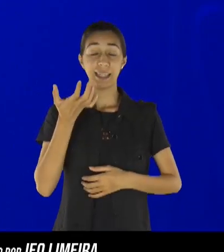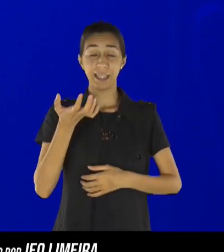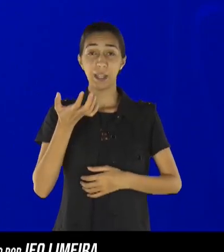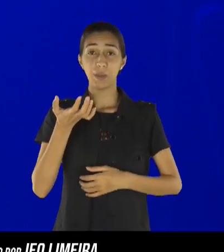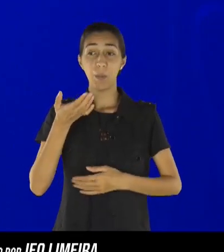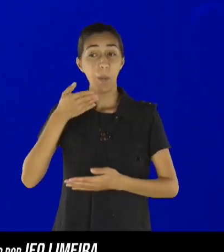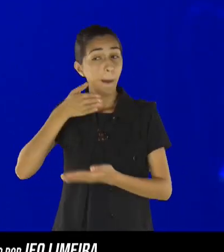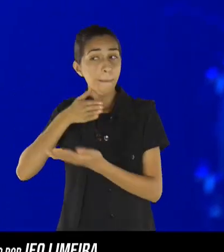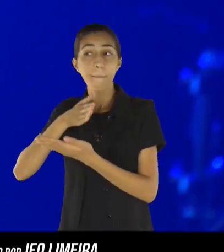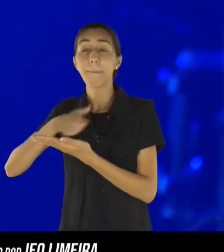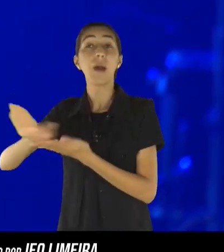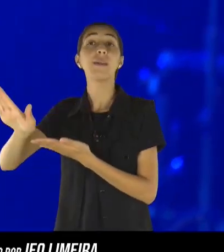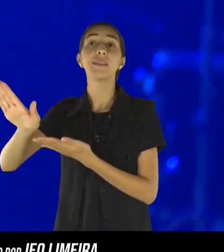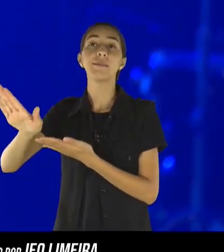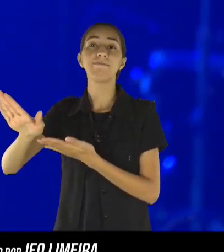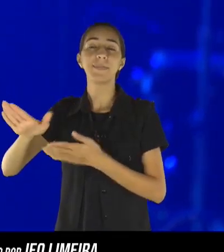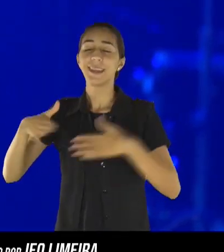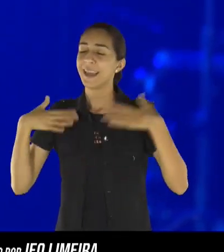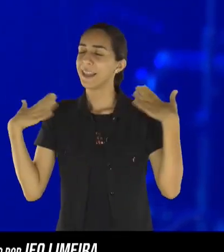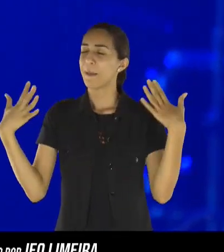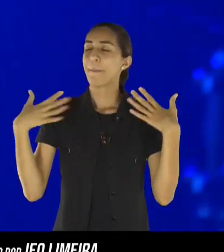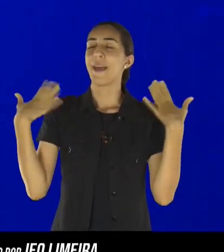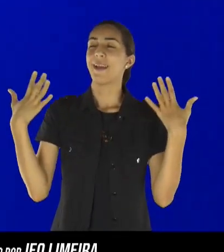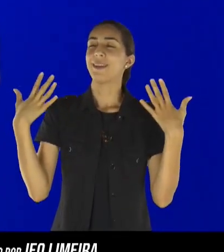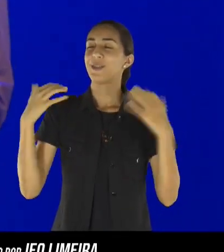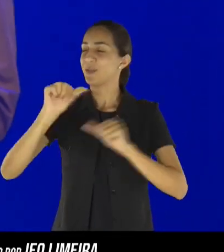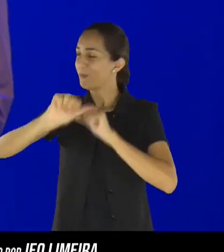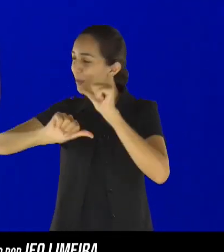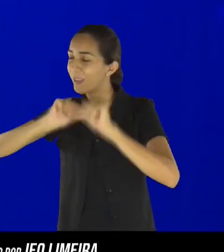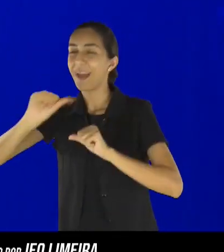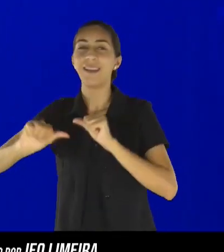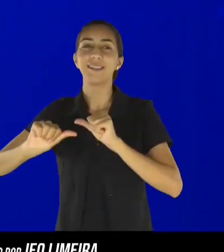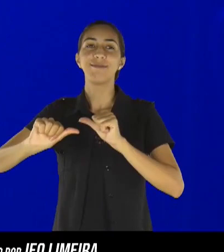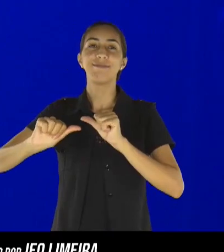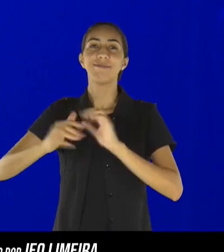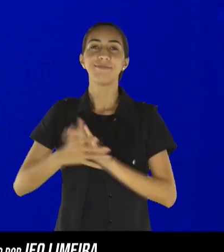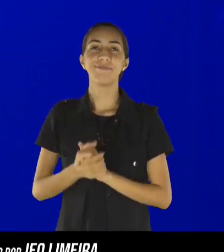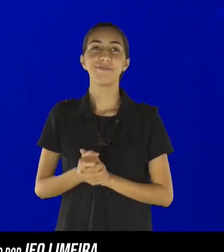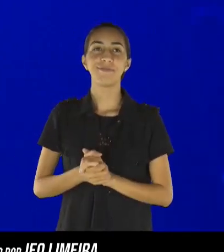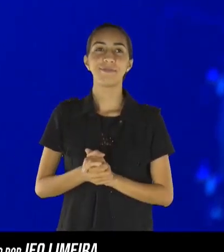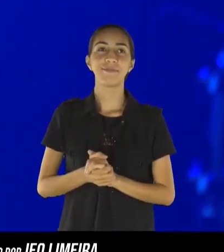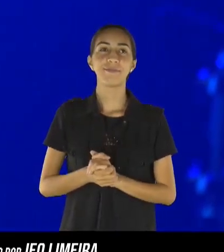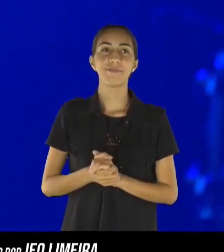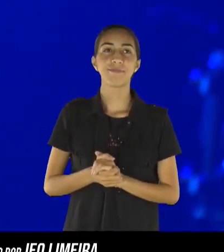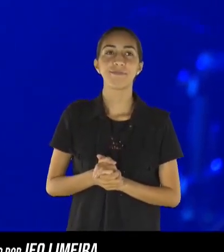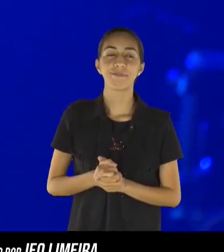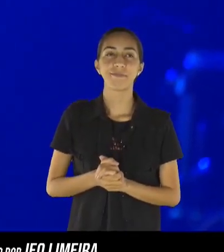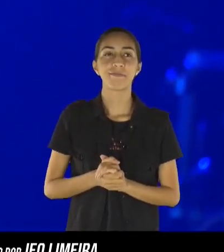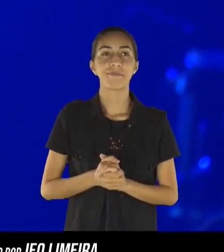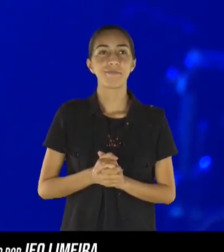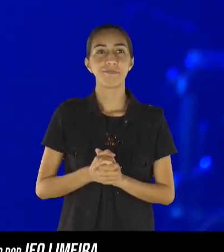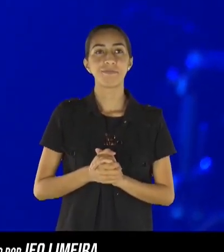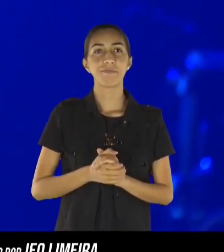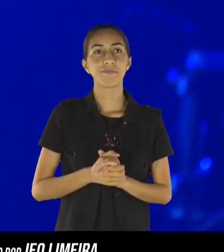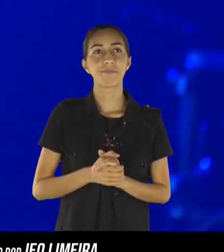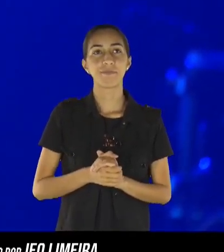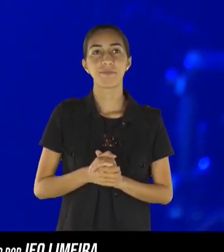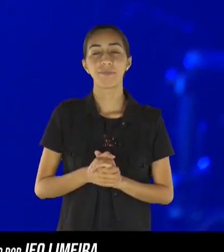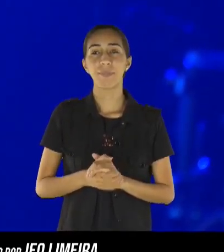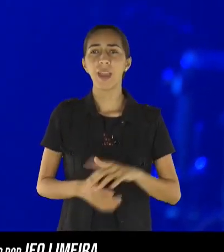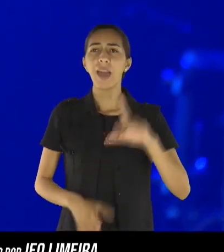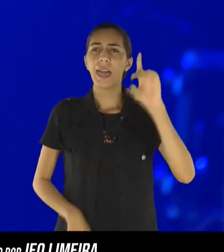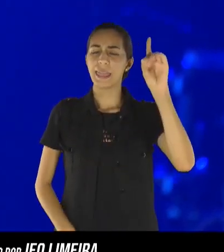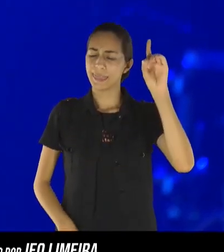com a minha fé intacta, sabendo que eu tenho um Deus que cuida de mim e que sabia que nós somos